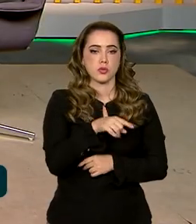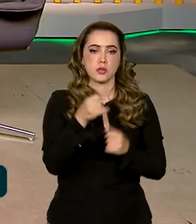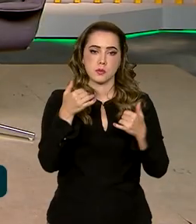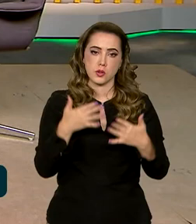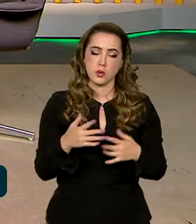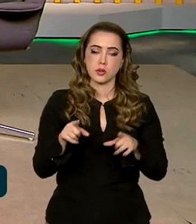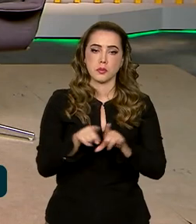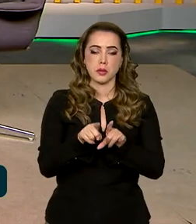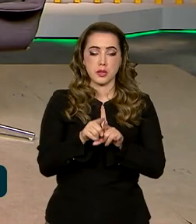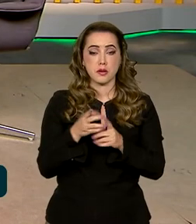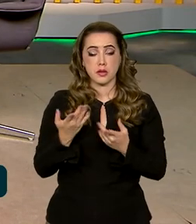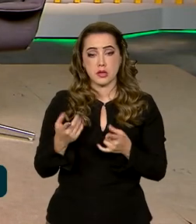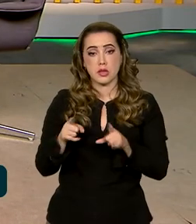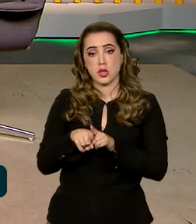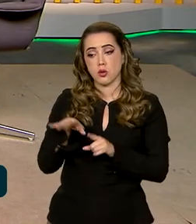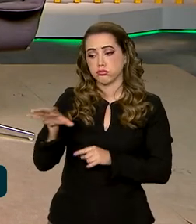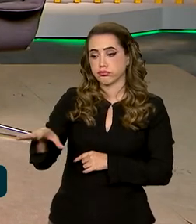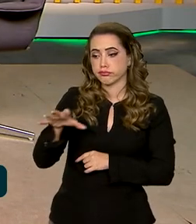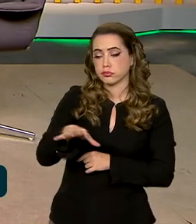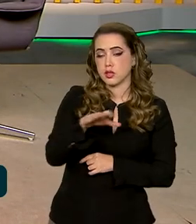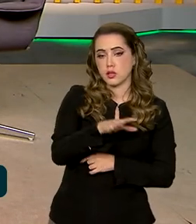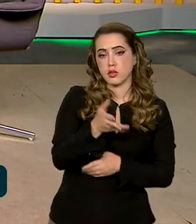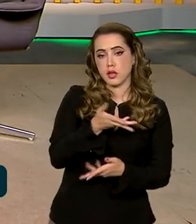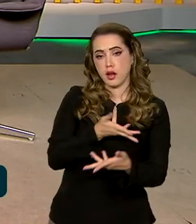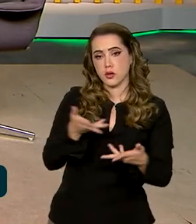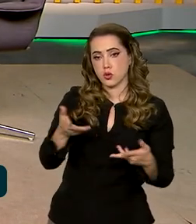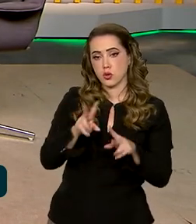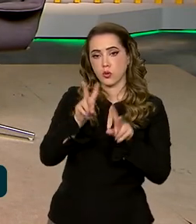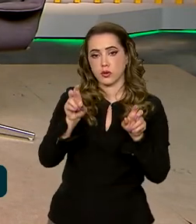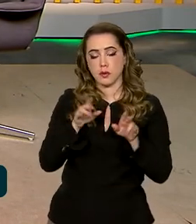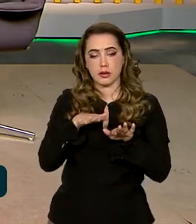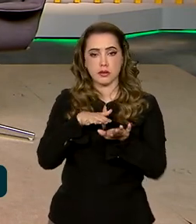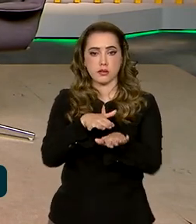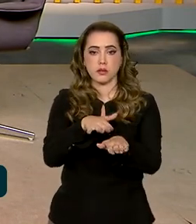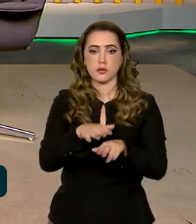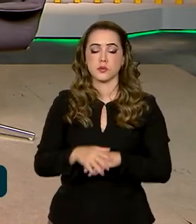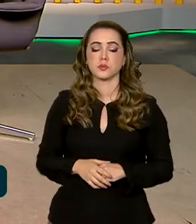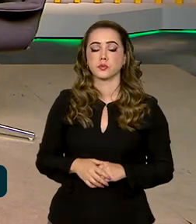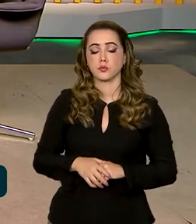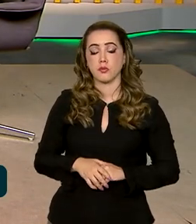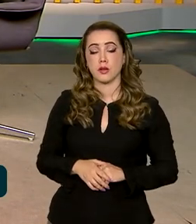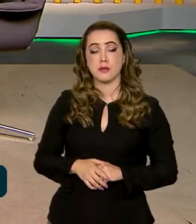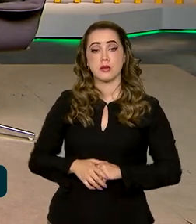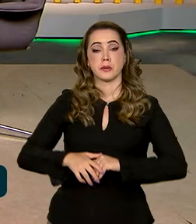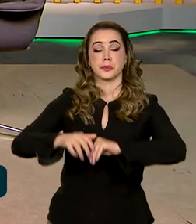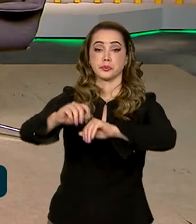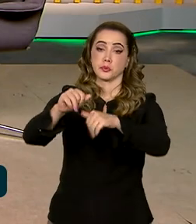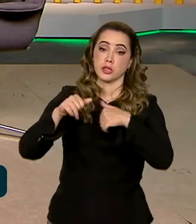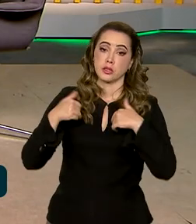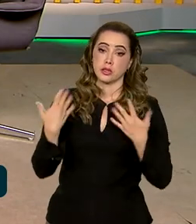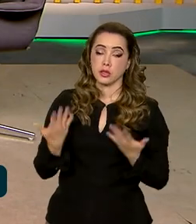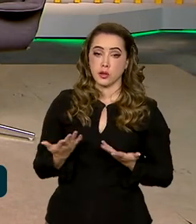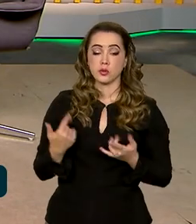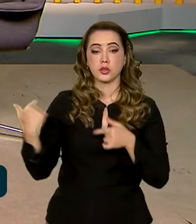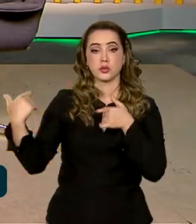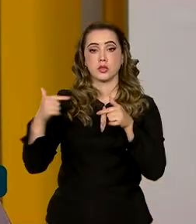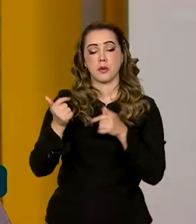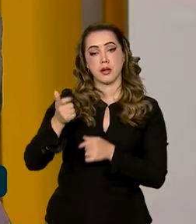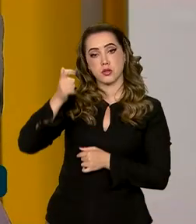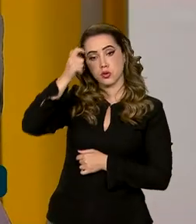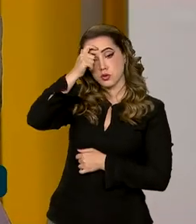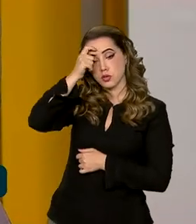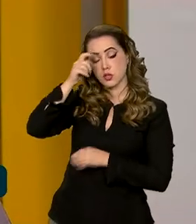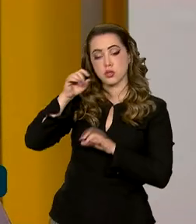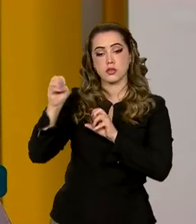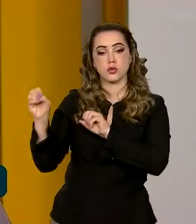você mencionou muito bem, e de todas as áreas relacionadas. E aí entra, então, todo esse trabalho de conscientização, na verdade, o trabalho de